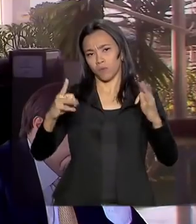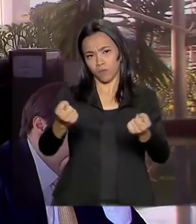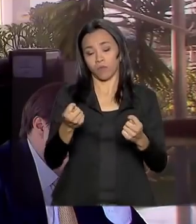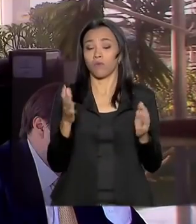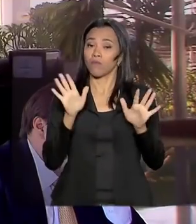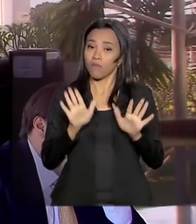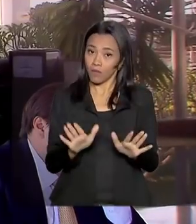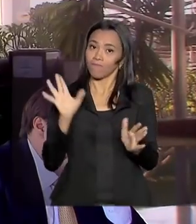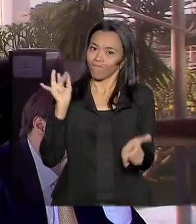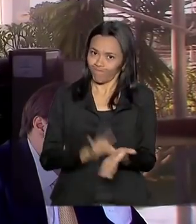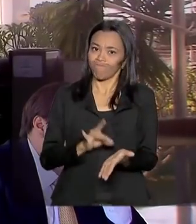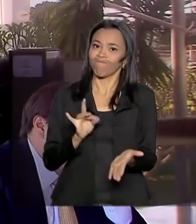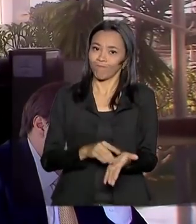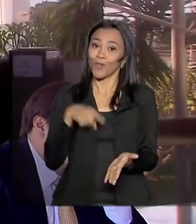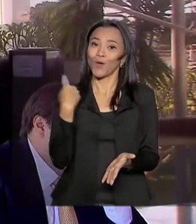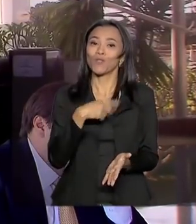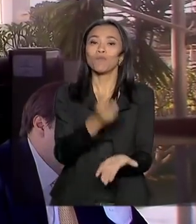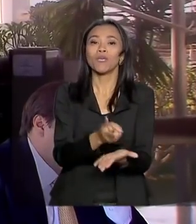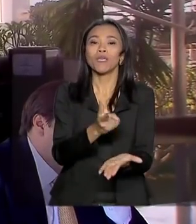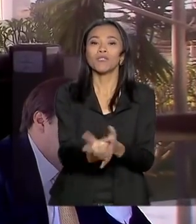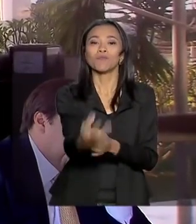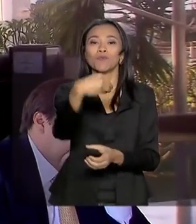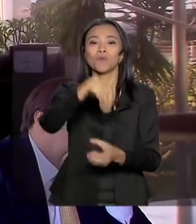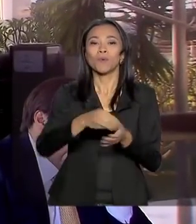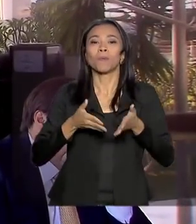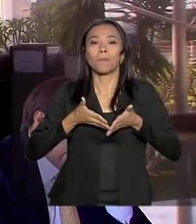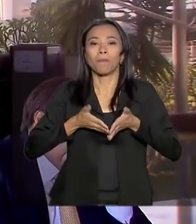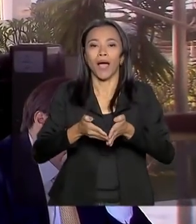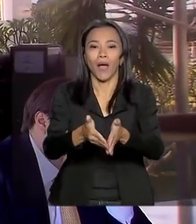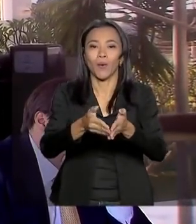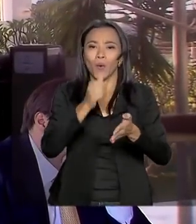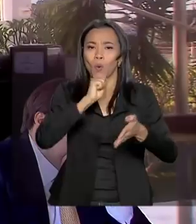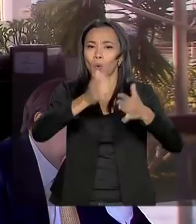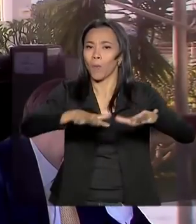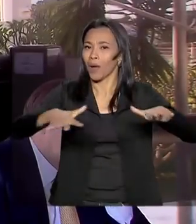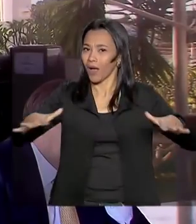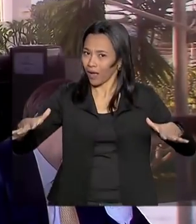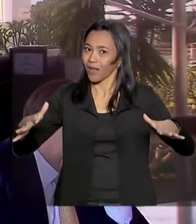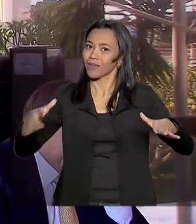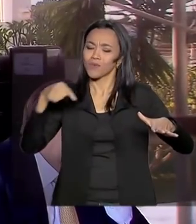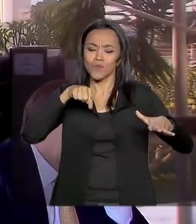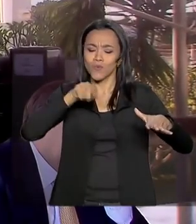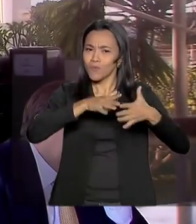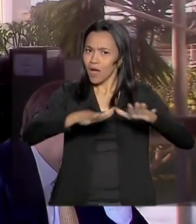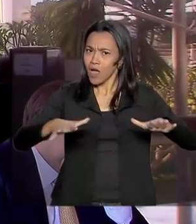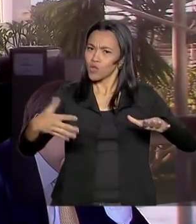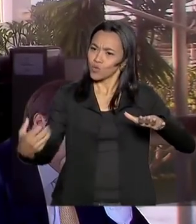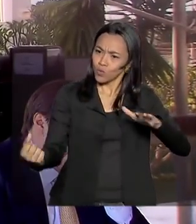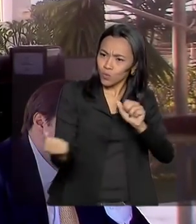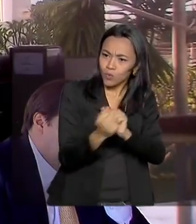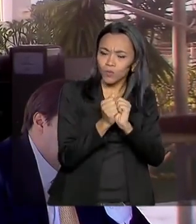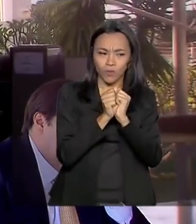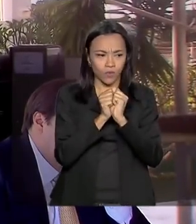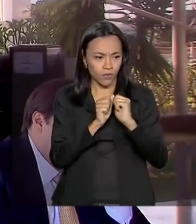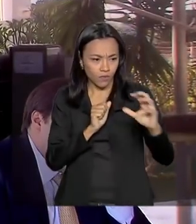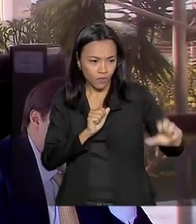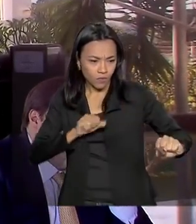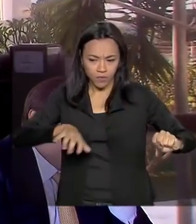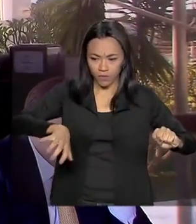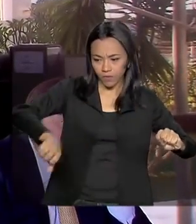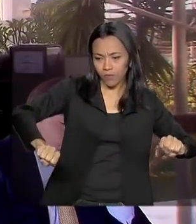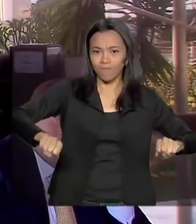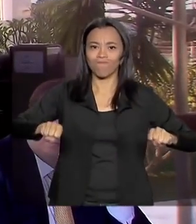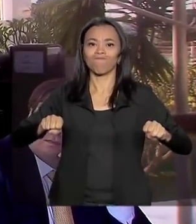estamos no mesmo barco e o mar não é de almirante. Mas se nós juntos dermos as mãos